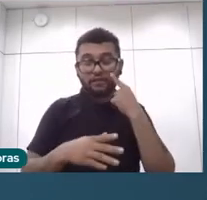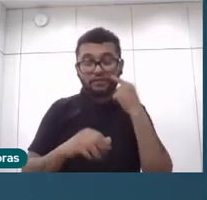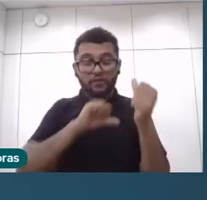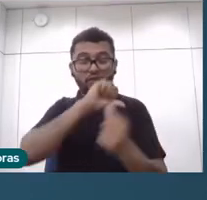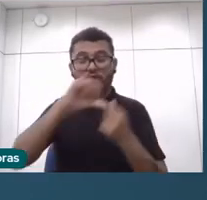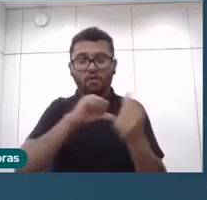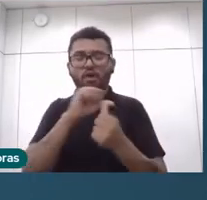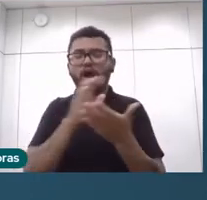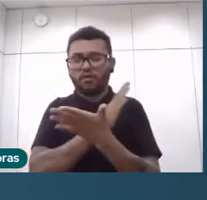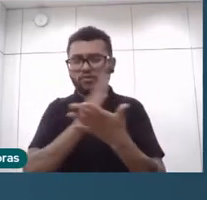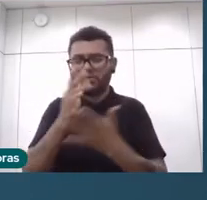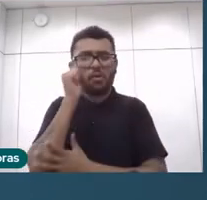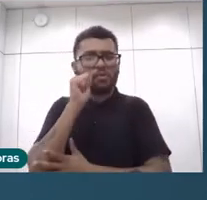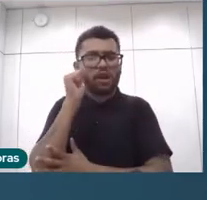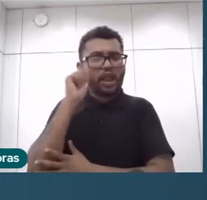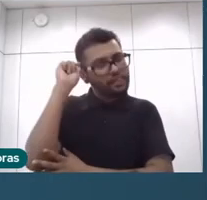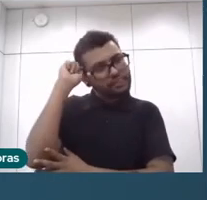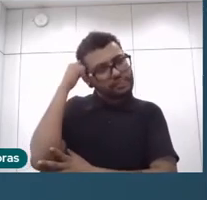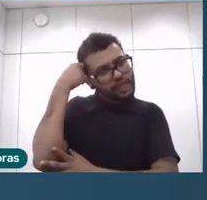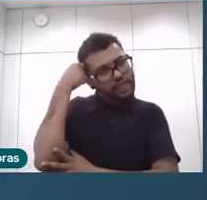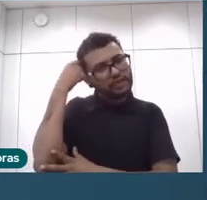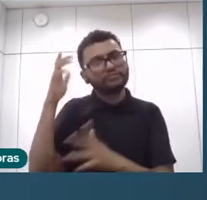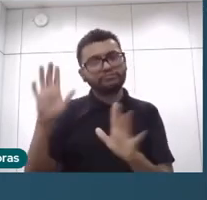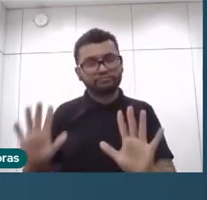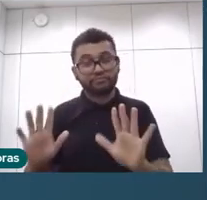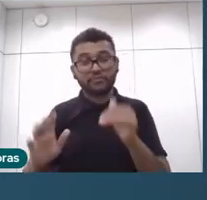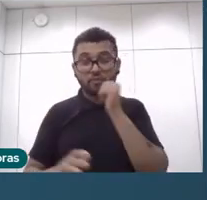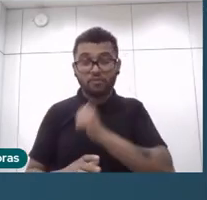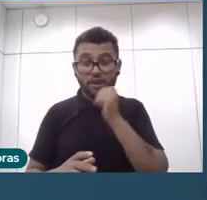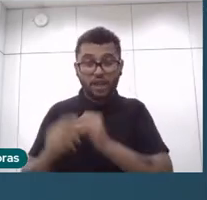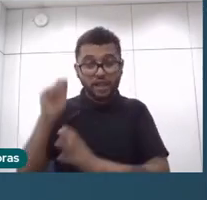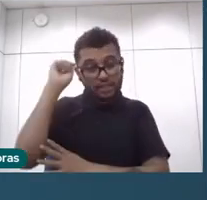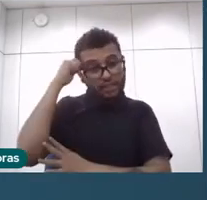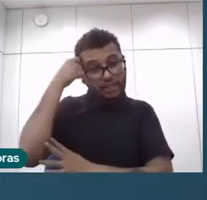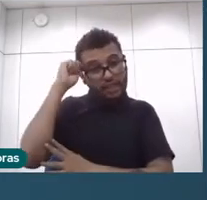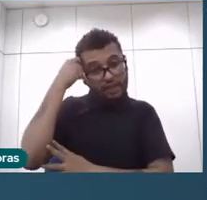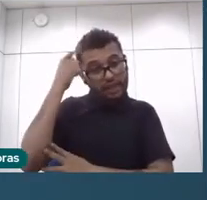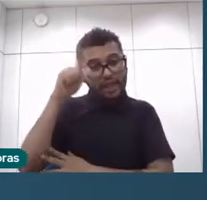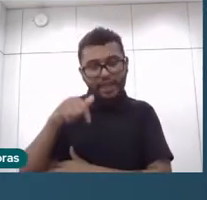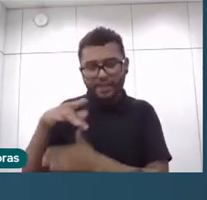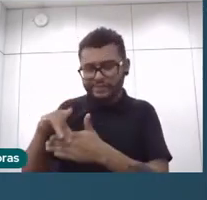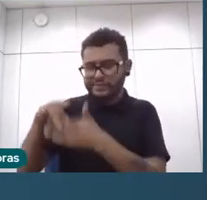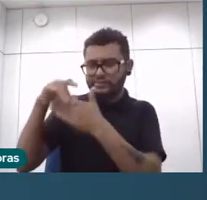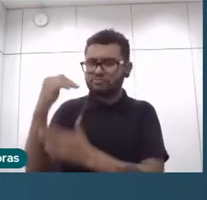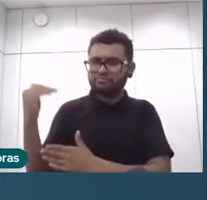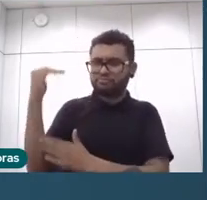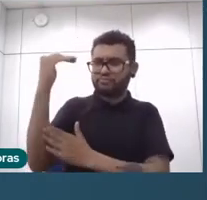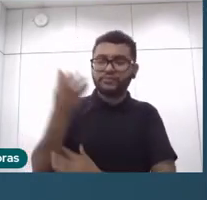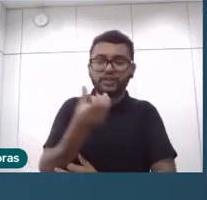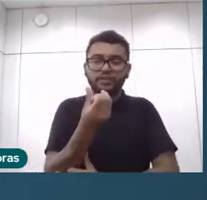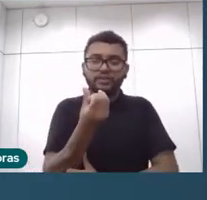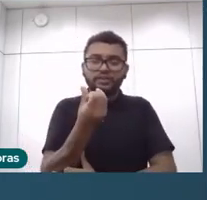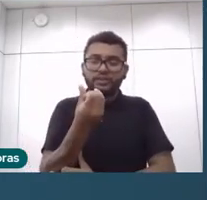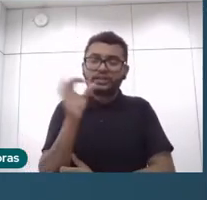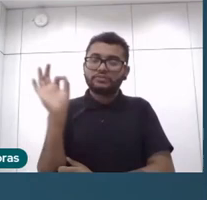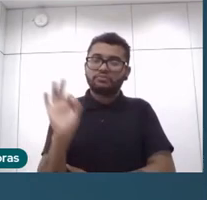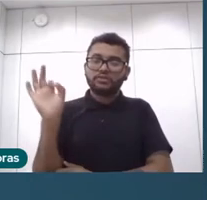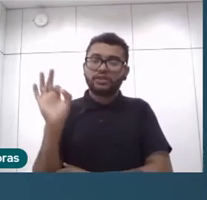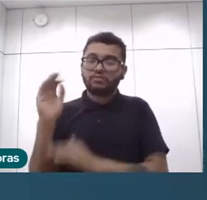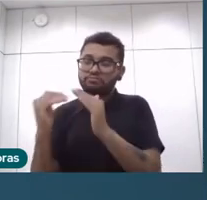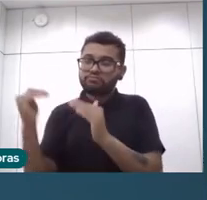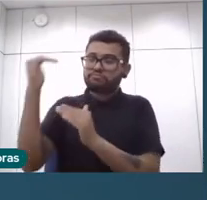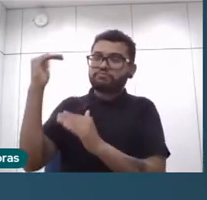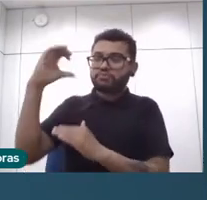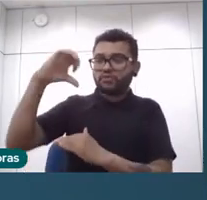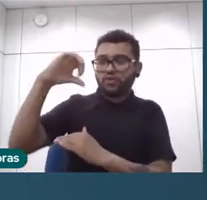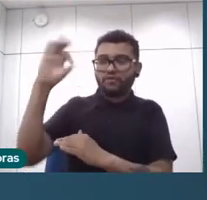principalmente nas mulheres negras, que no caso da alta liderança saíram de 6% para 9%, isso já